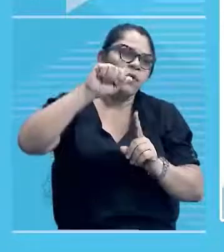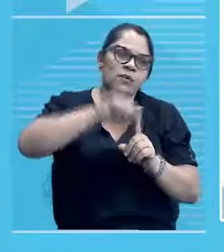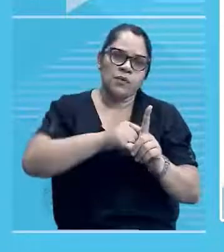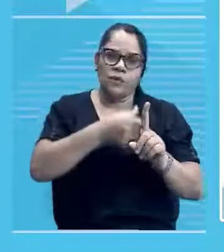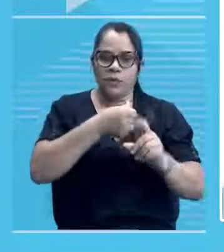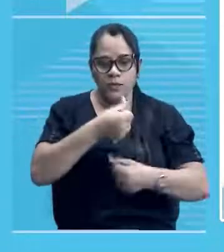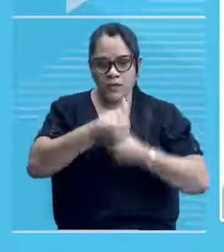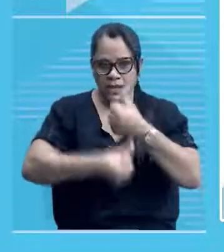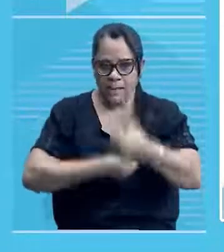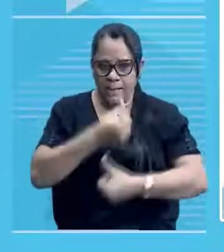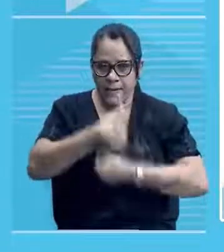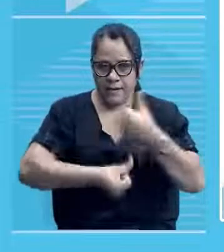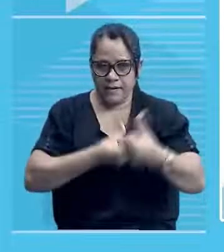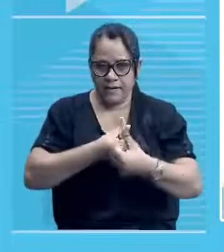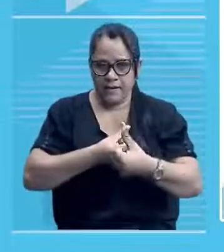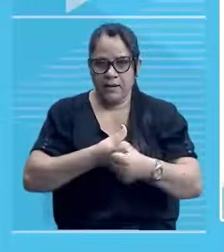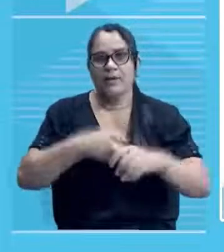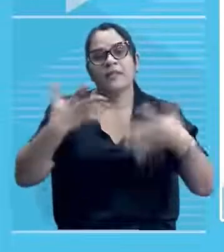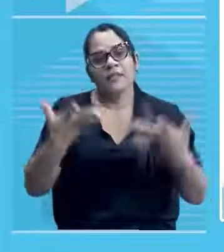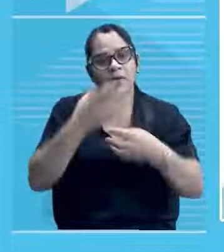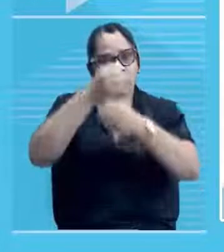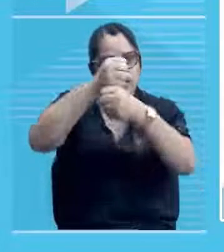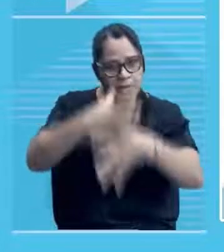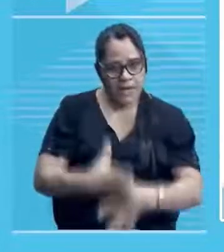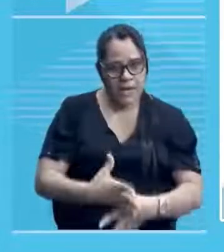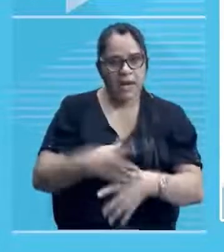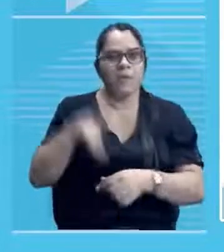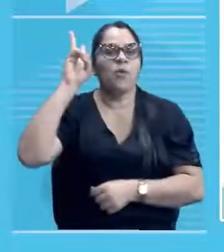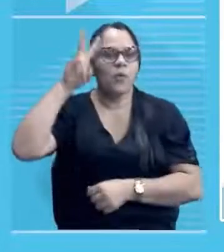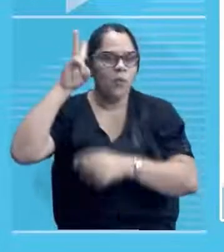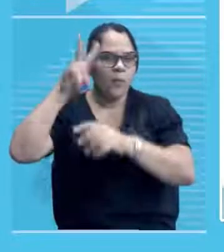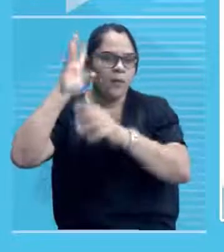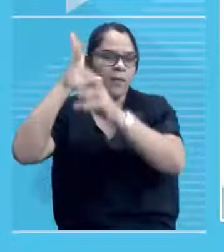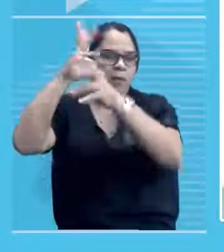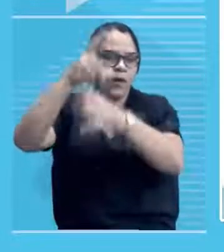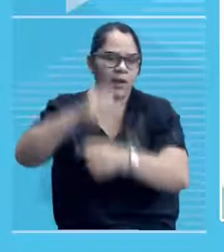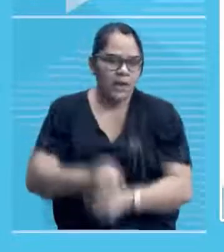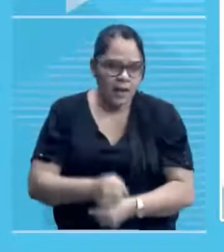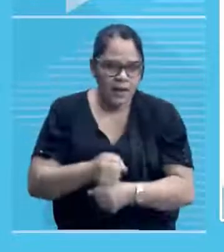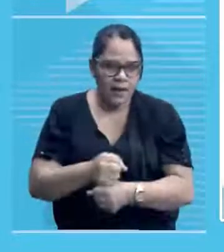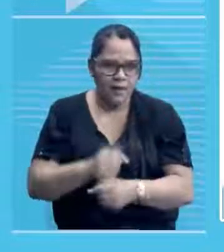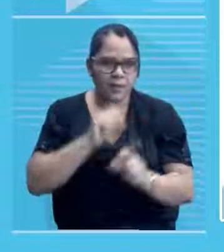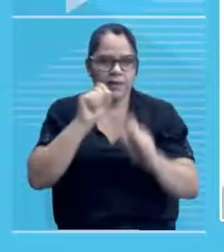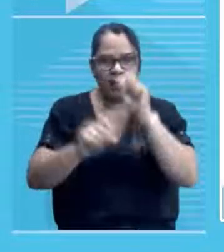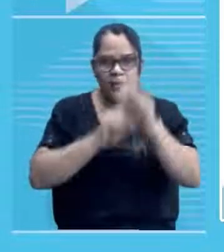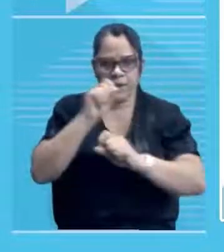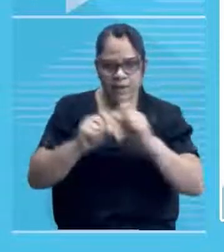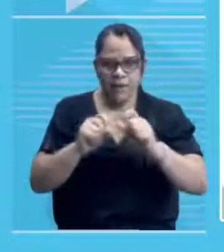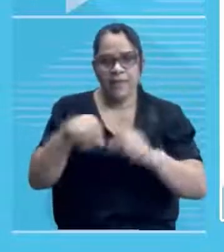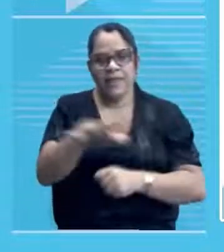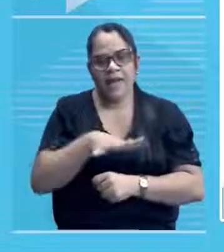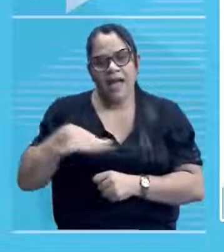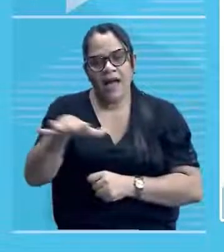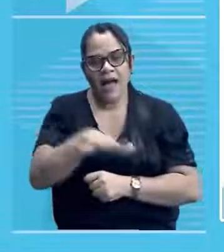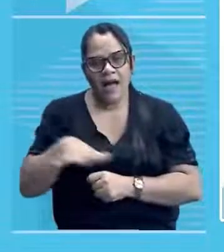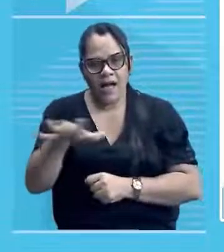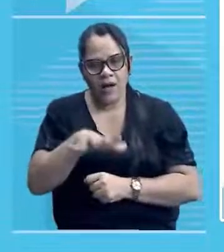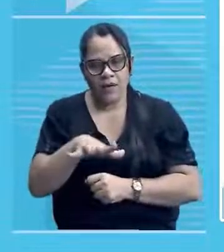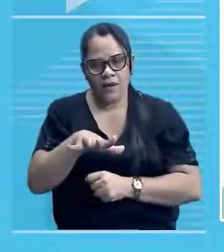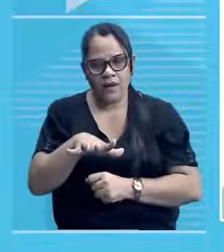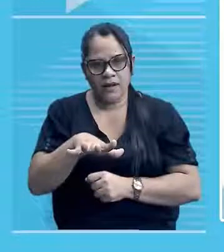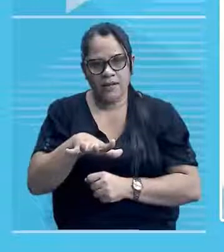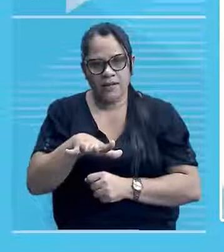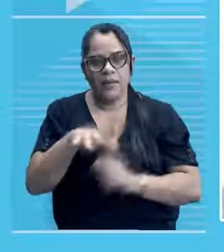aí nós falamos um pouquinho, né? Desse memorial, dessa área destinada, né? A